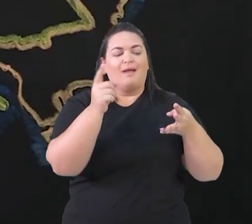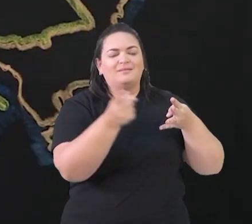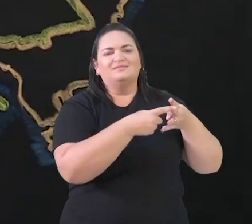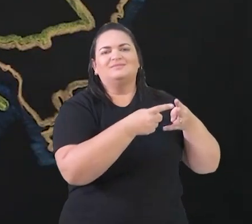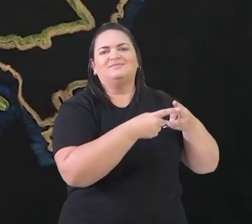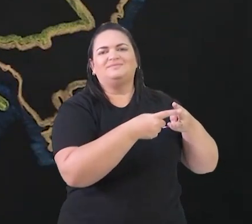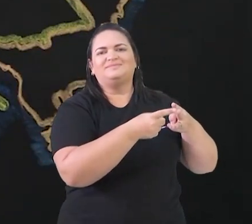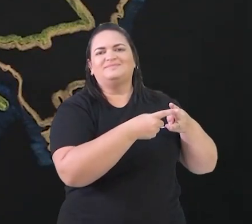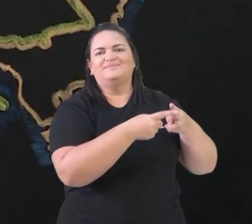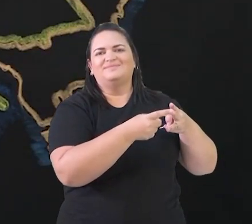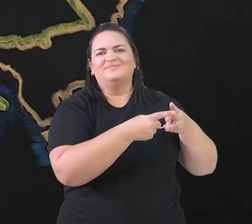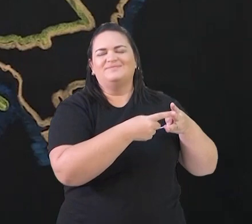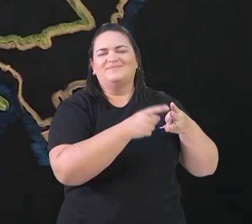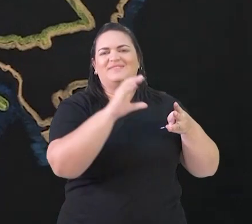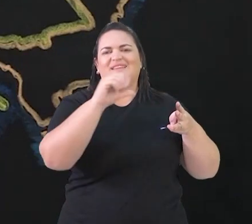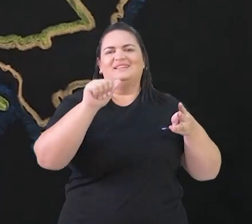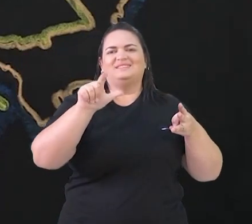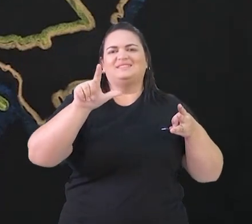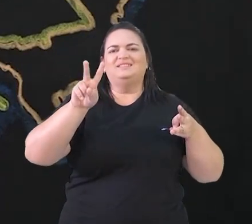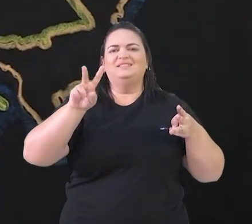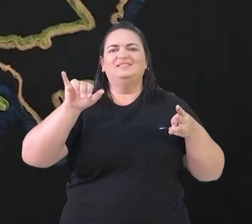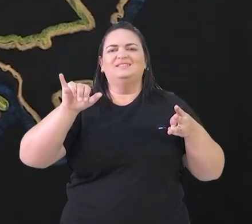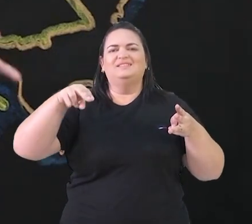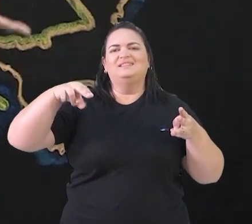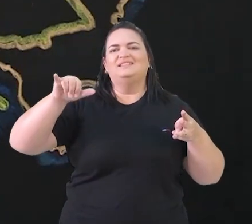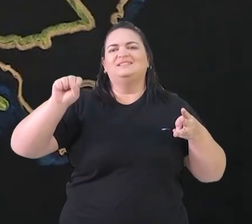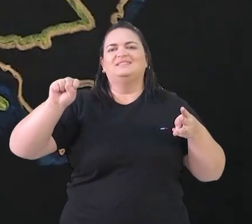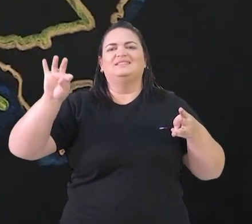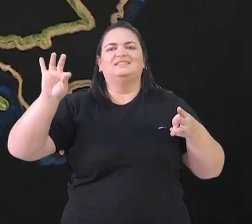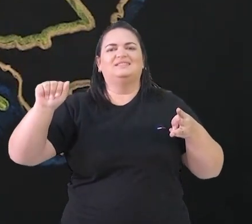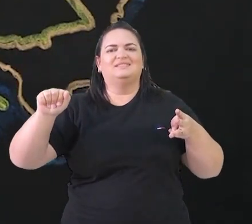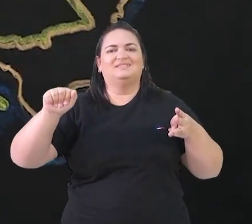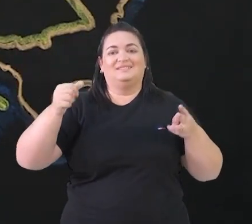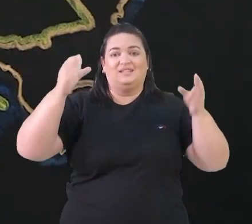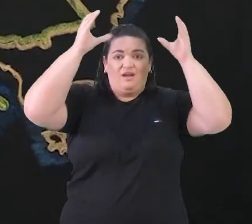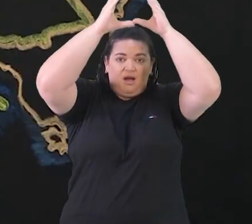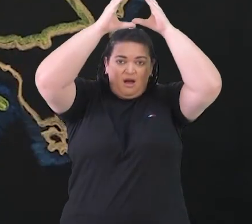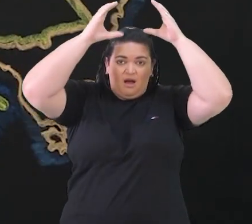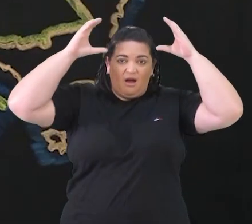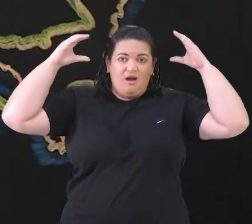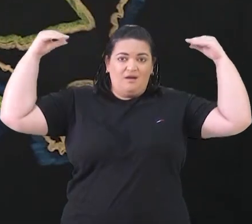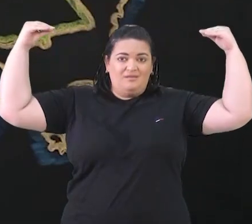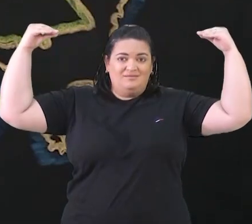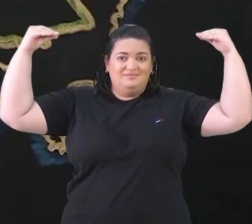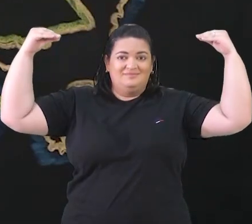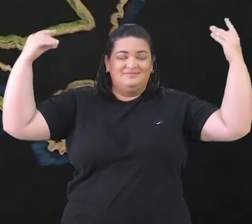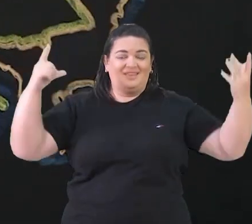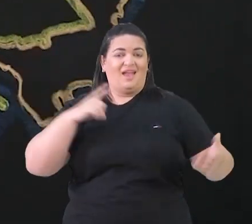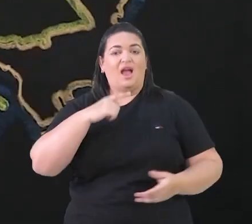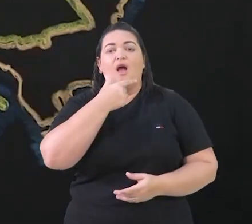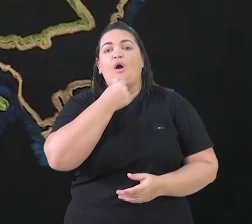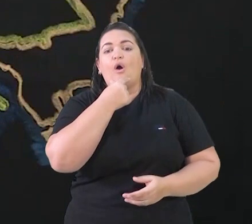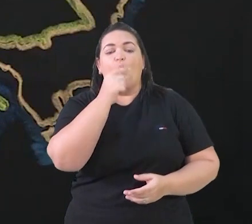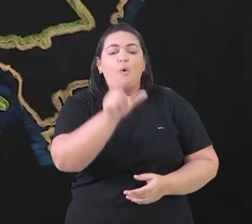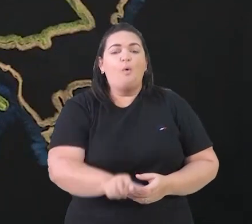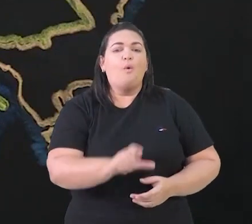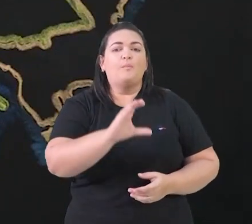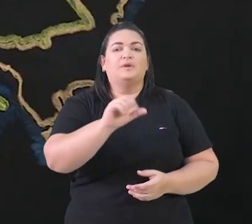a da chamada Igreja Calvinista. Calvino, diferente de Lutero e também diferente da Igreja Católica,